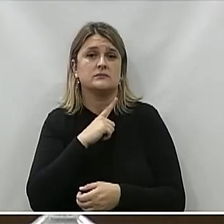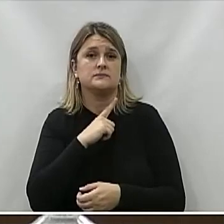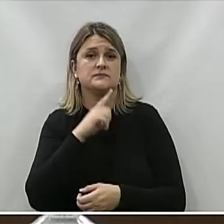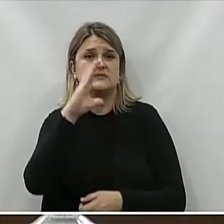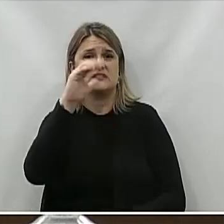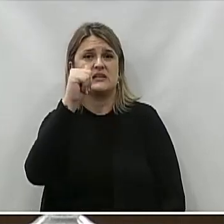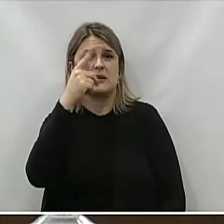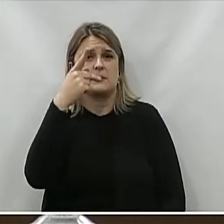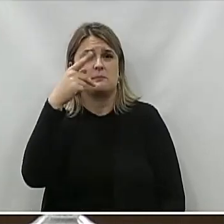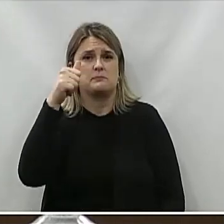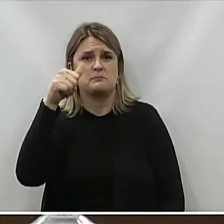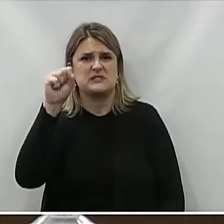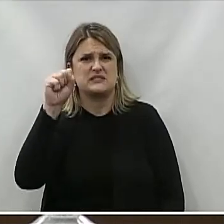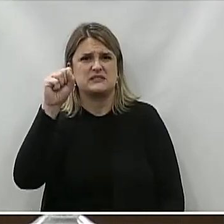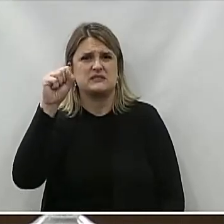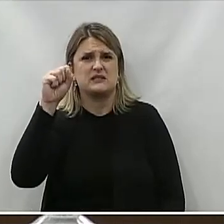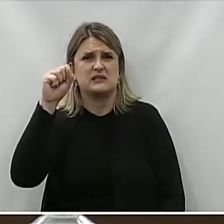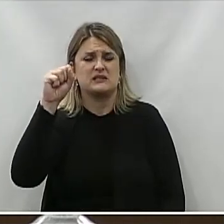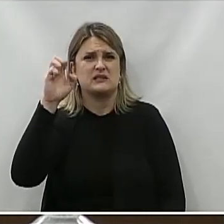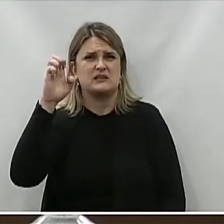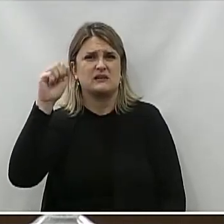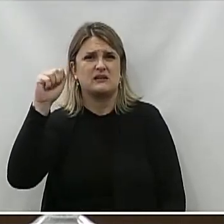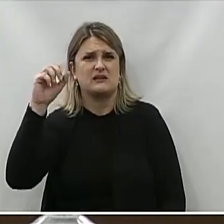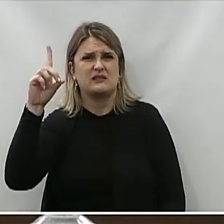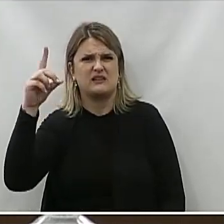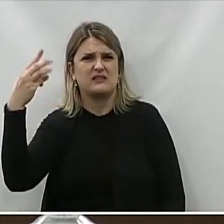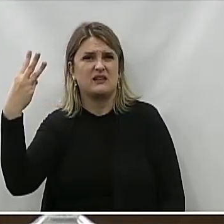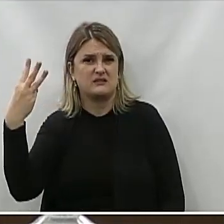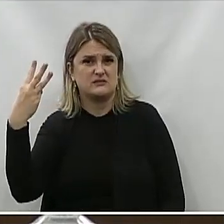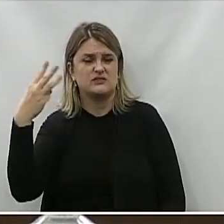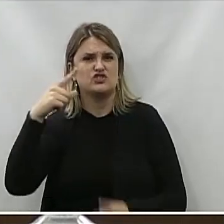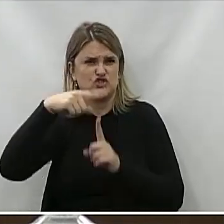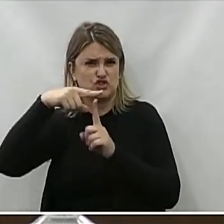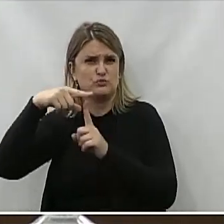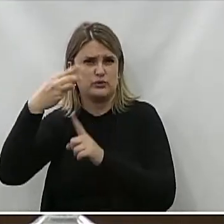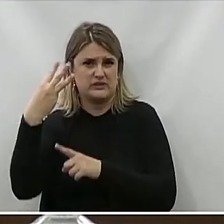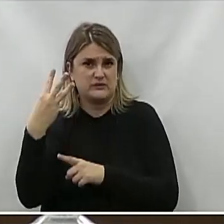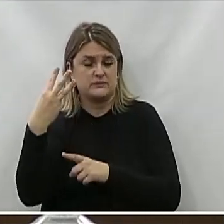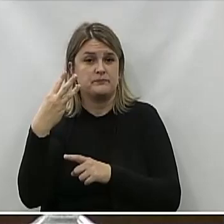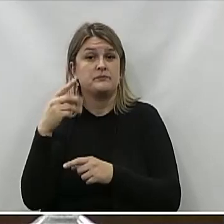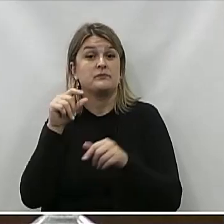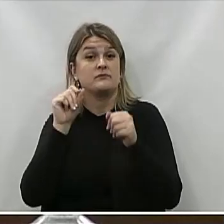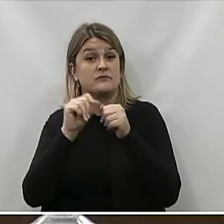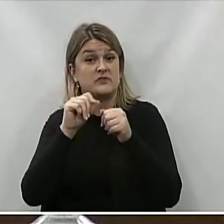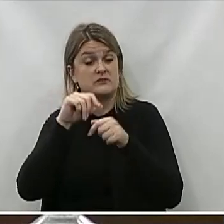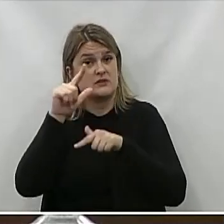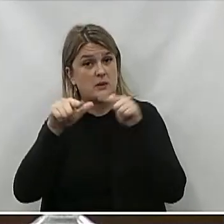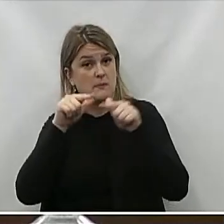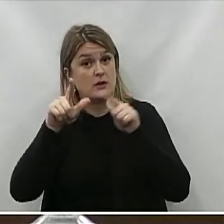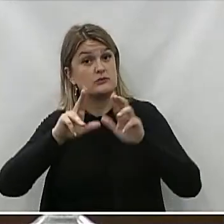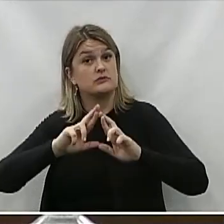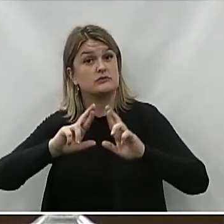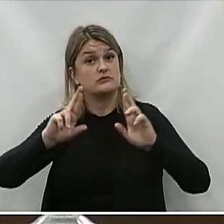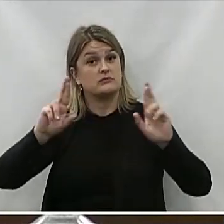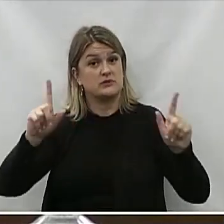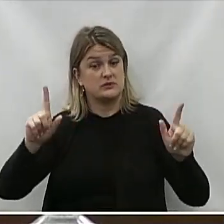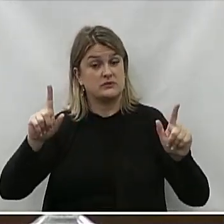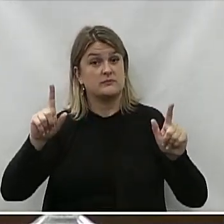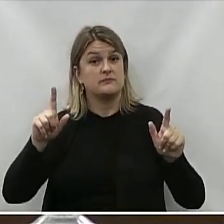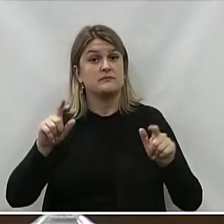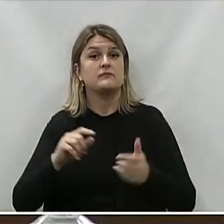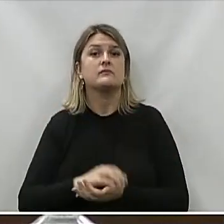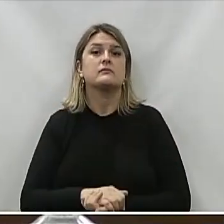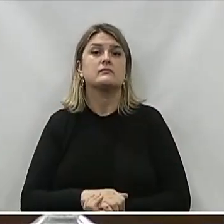Capes IAD 3 Que é E que eles fazem Um trabalho Muito diferenciado Desde